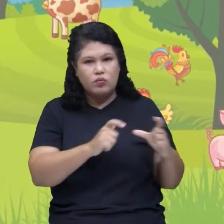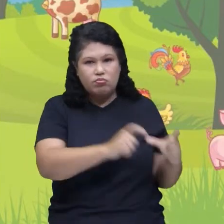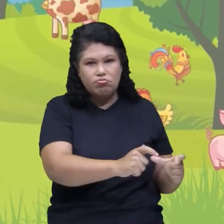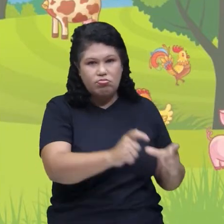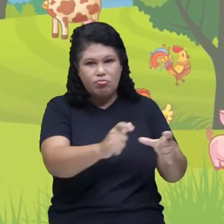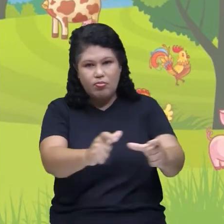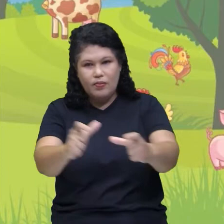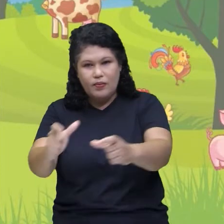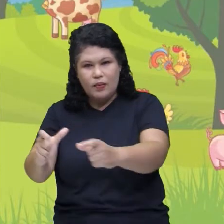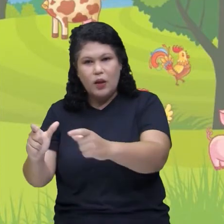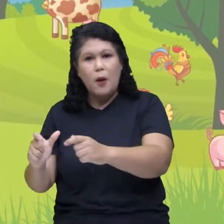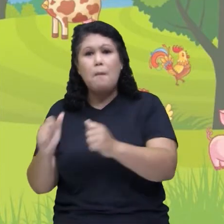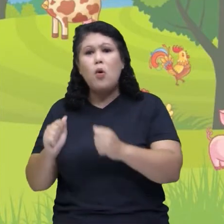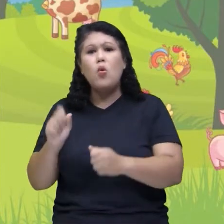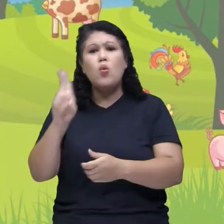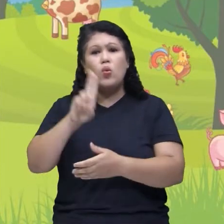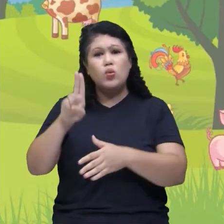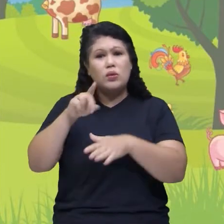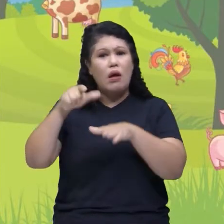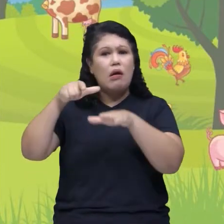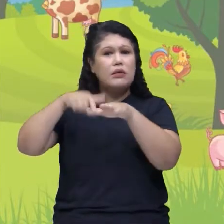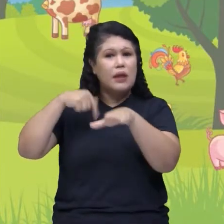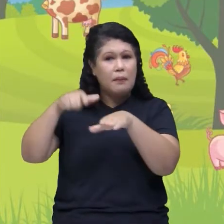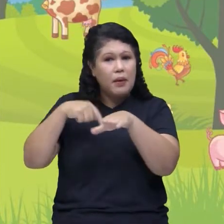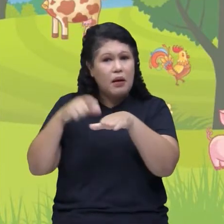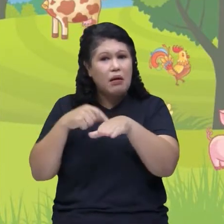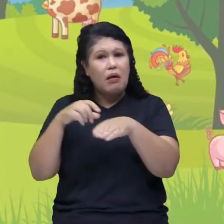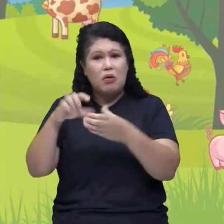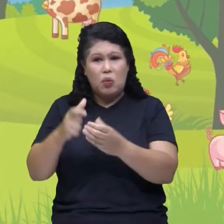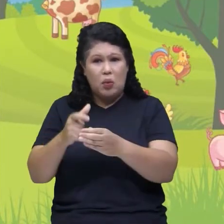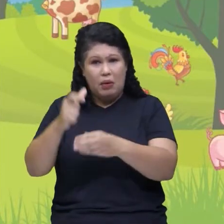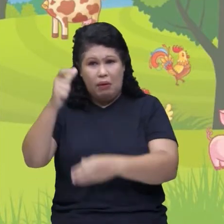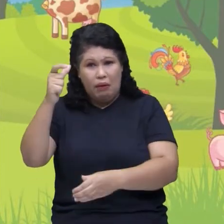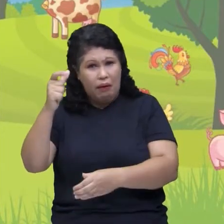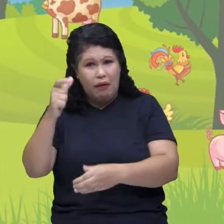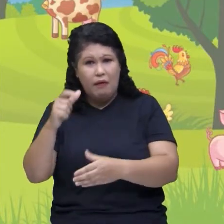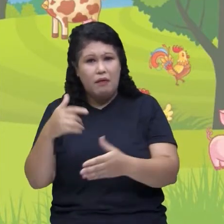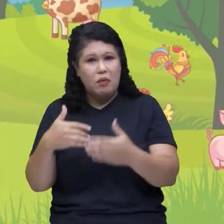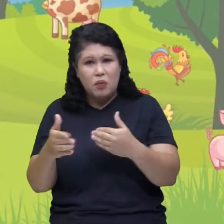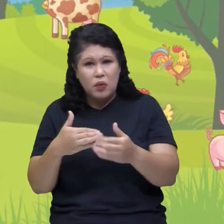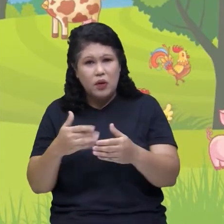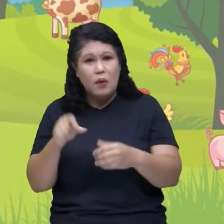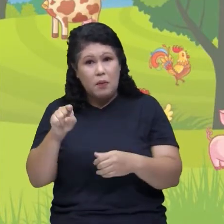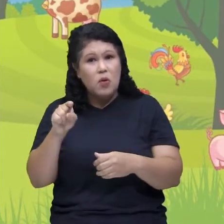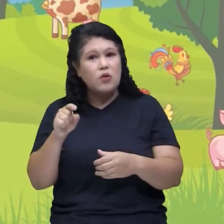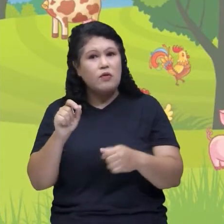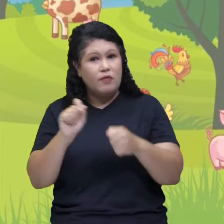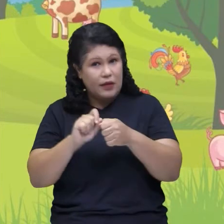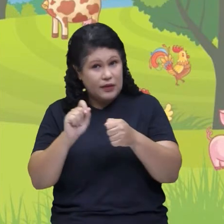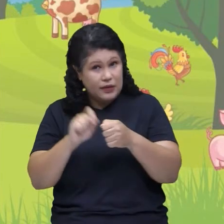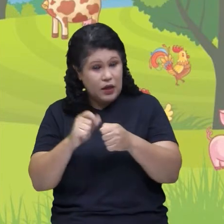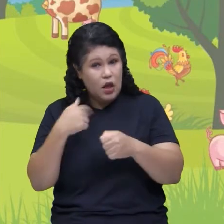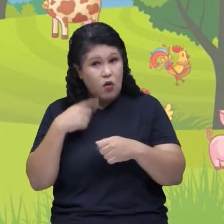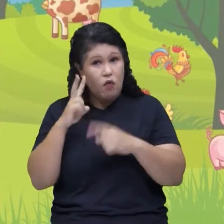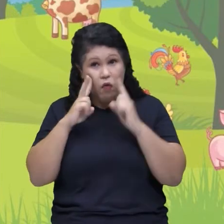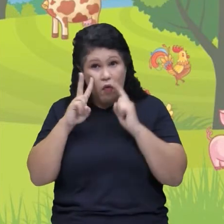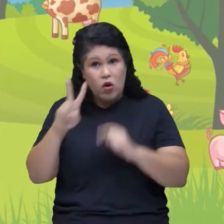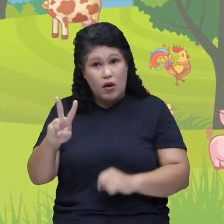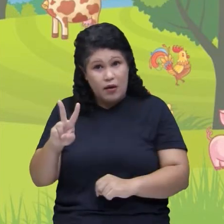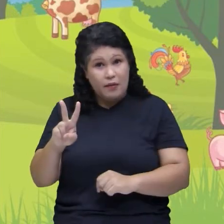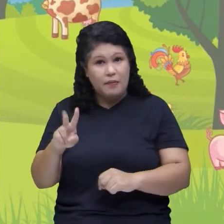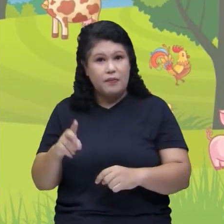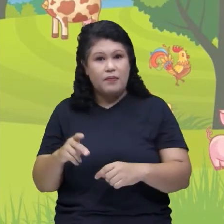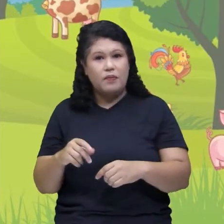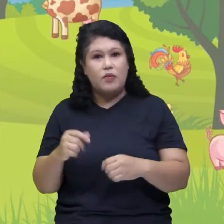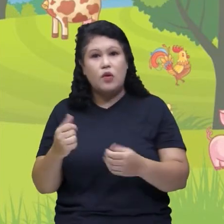Pode pegar sapato. Pode pegar garrafa pet. A gente vai fazer juntos. Você vai me acompanhar. Eu vou te olhar daqui. E você vai me olhar daí. Me acompanha.